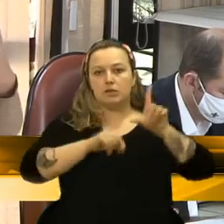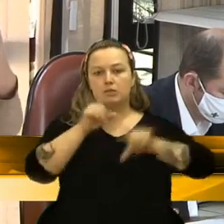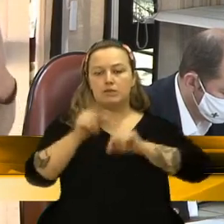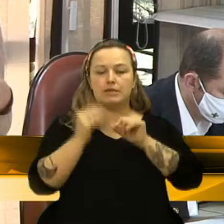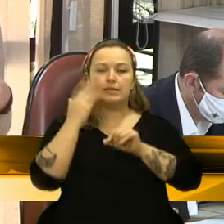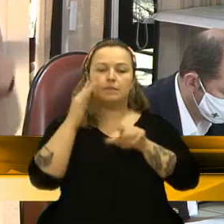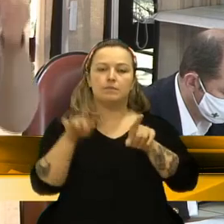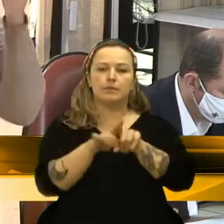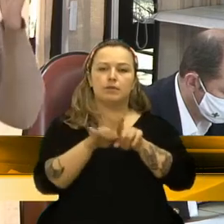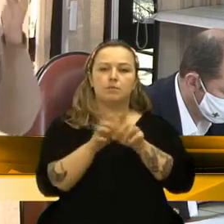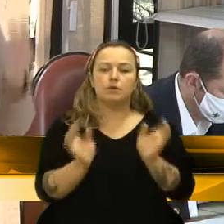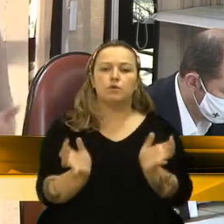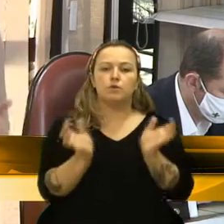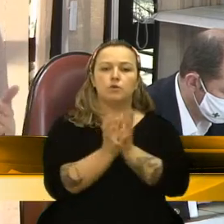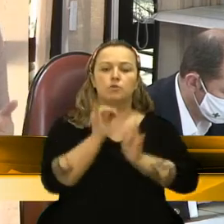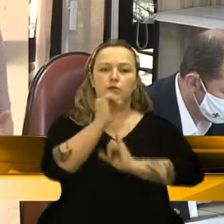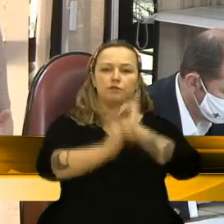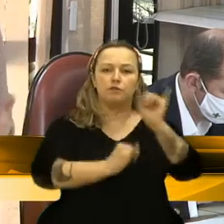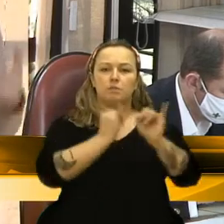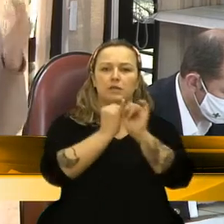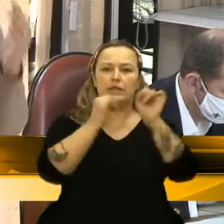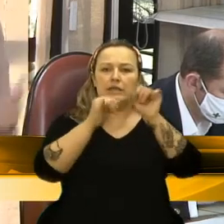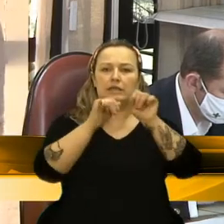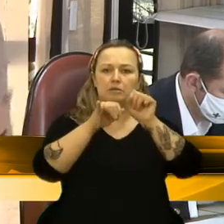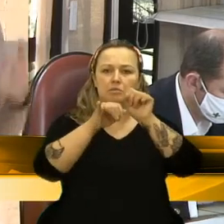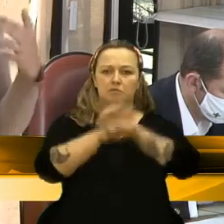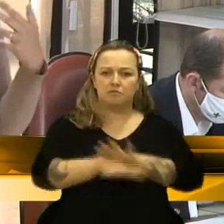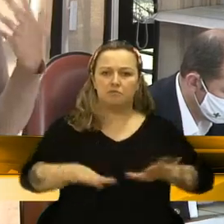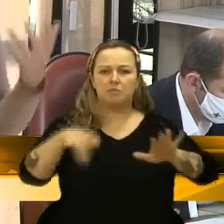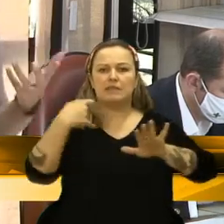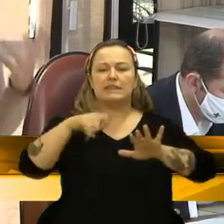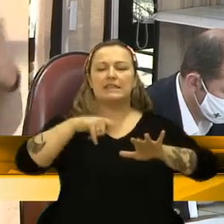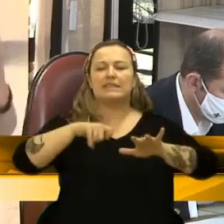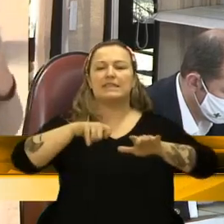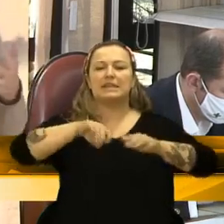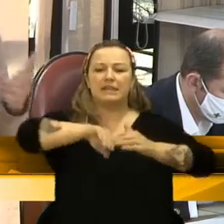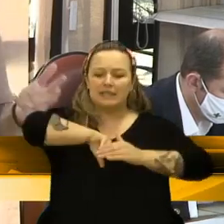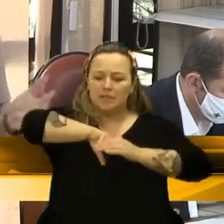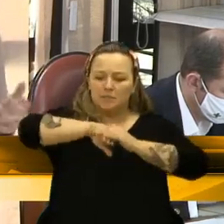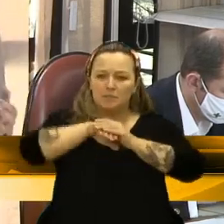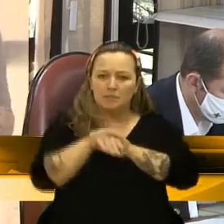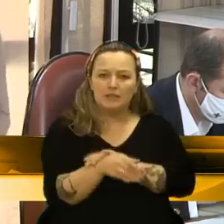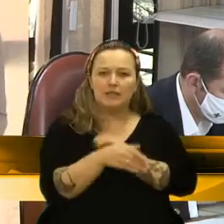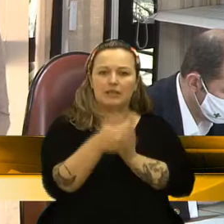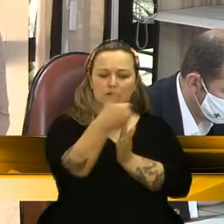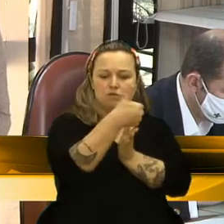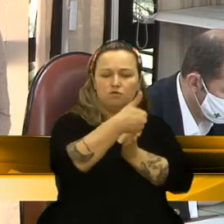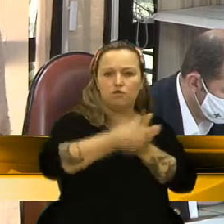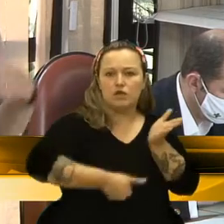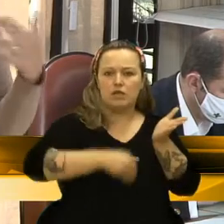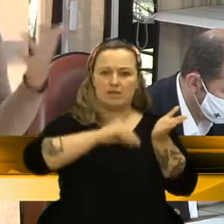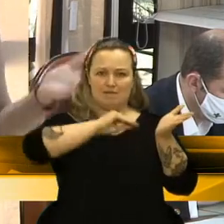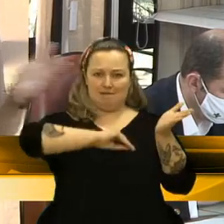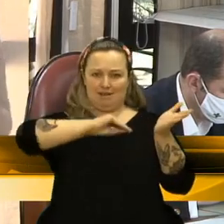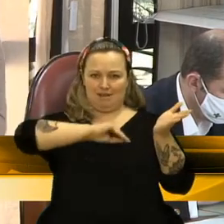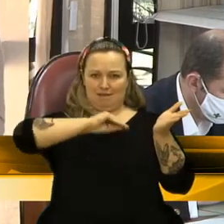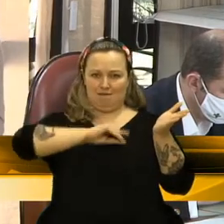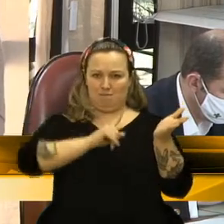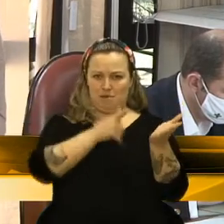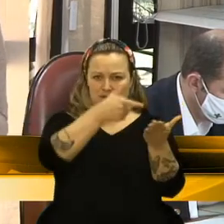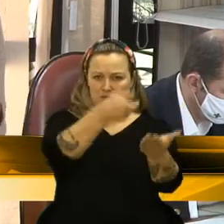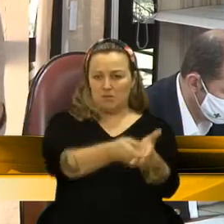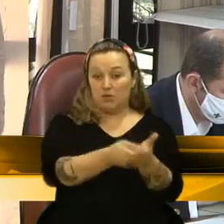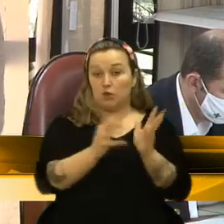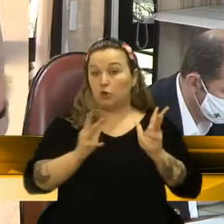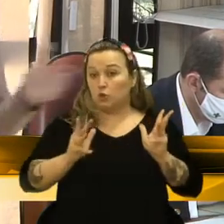tem que também fazer toda uma adequação da folha de pagamento para poder pagar da forma correta. Então, tudo isso exige tempo